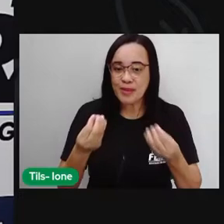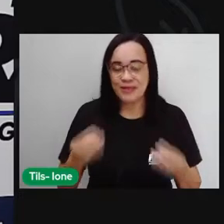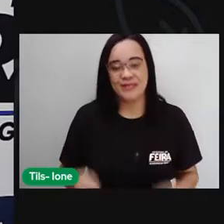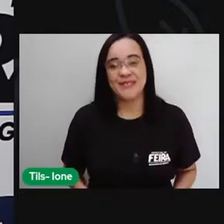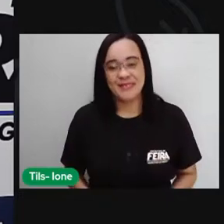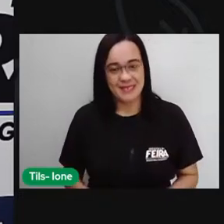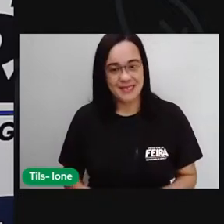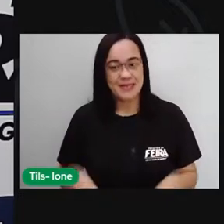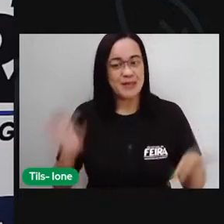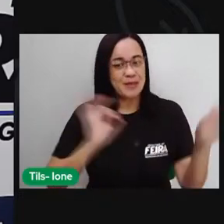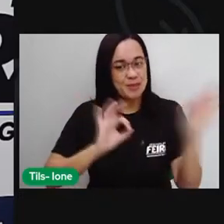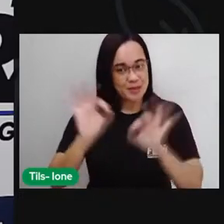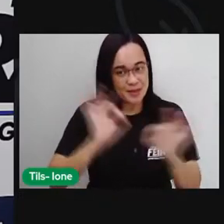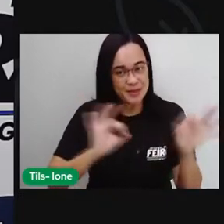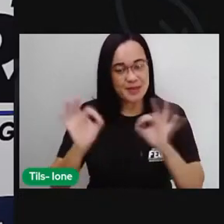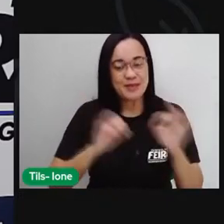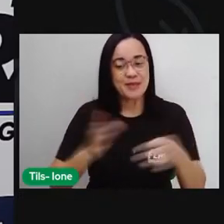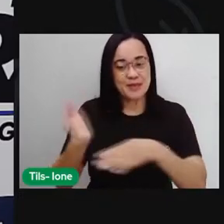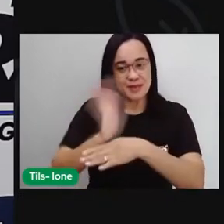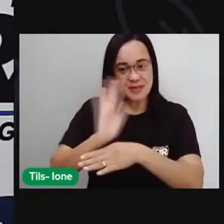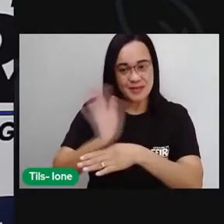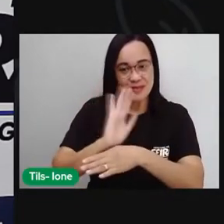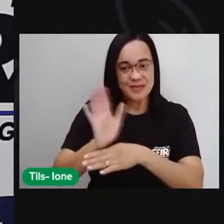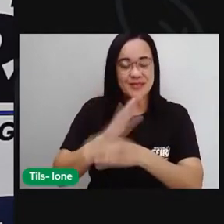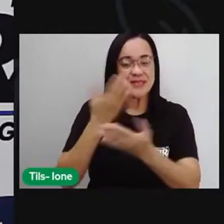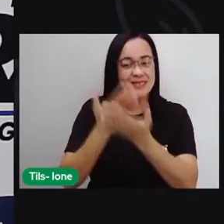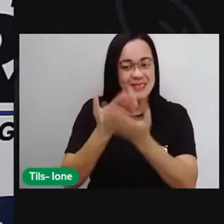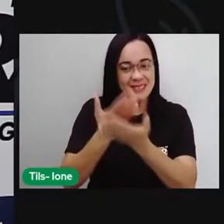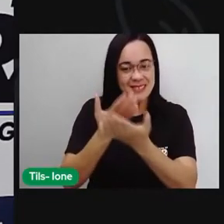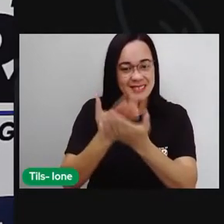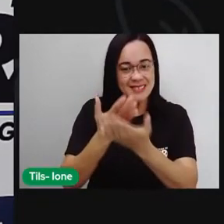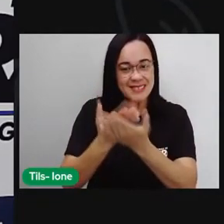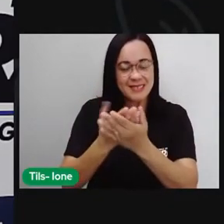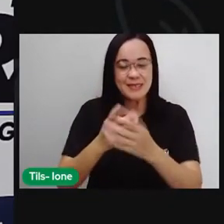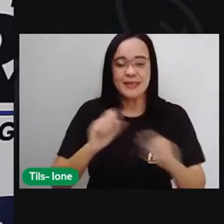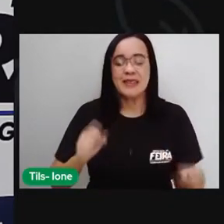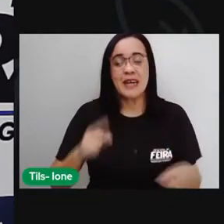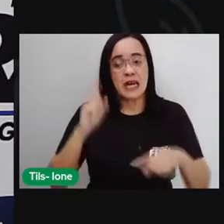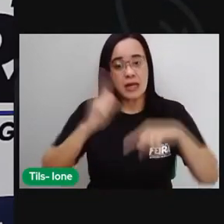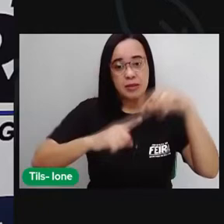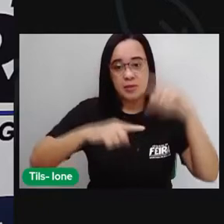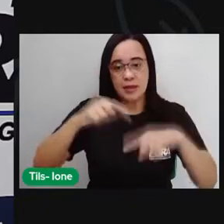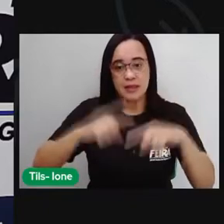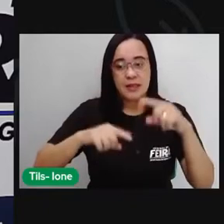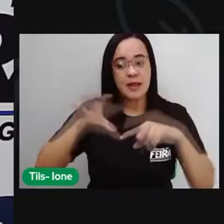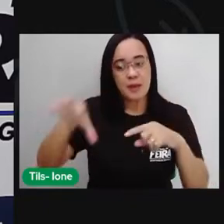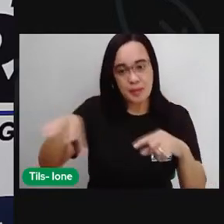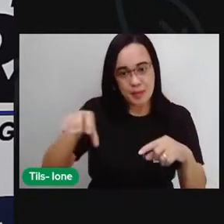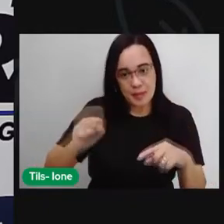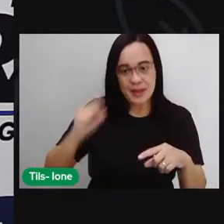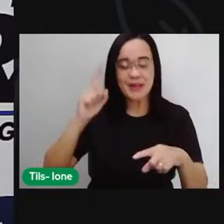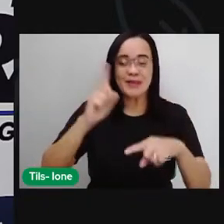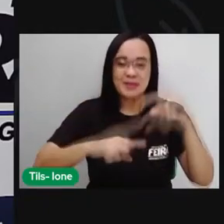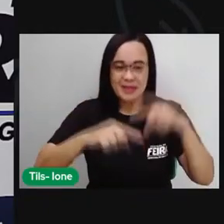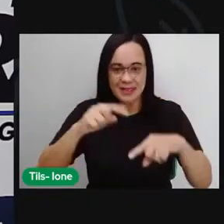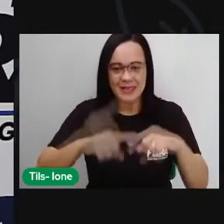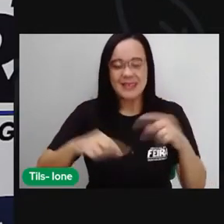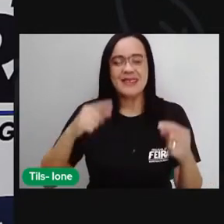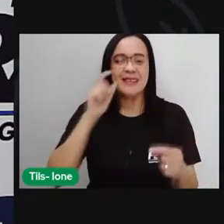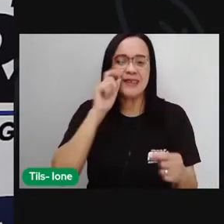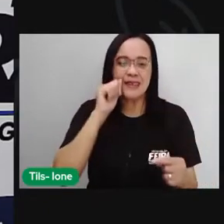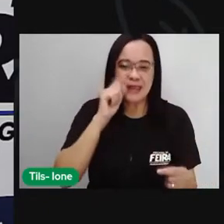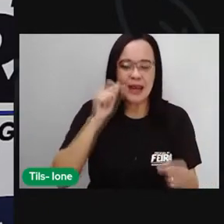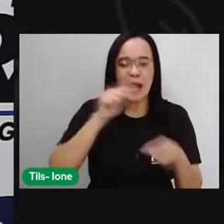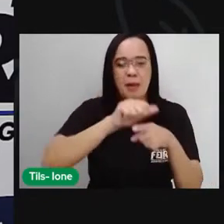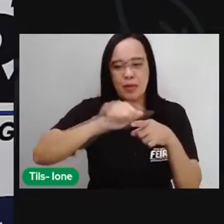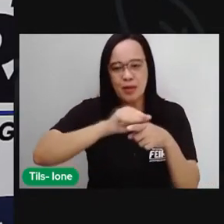estão aí preparados para mais uma videoaula? Se não tiver com material na mão, ó, pega aí o material, viu? Pegue a lápis, pegue a